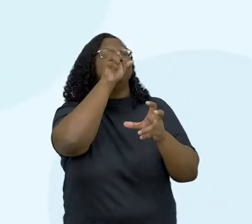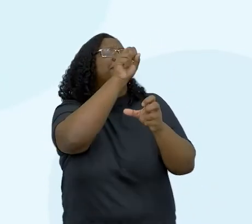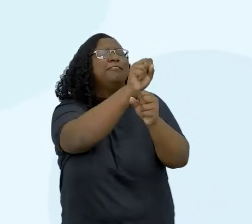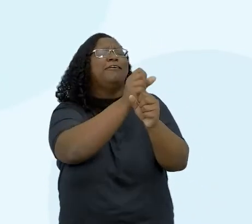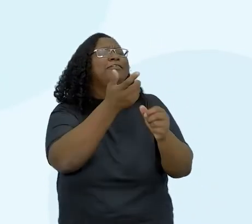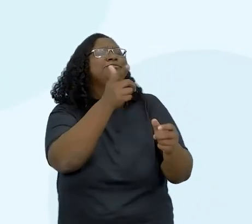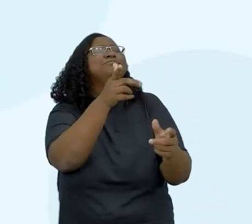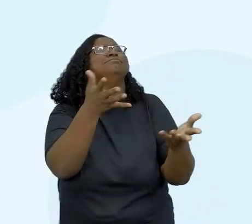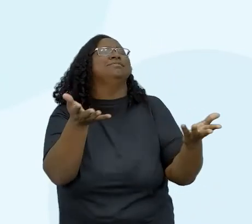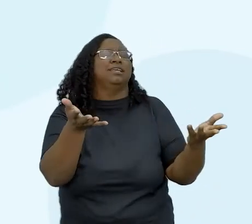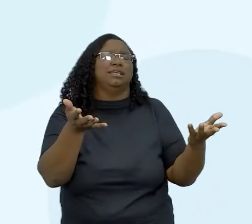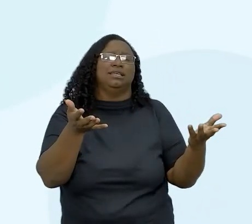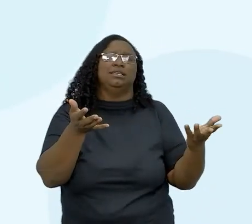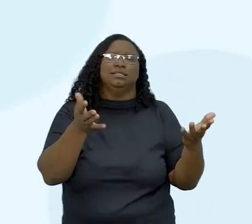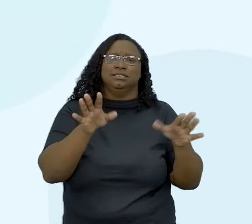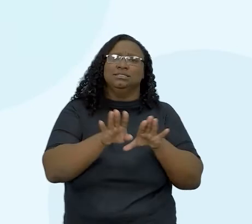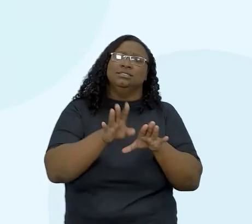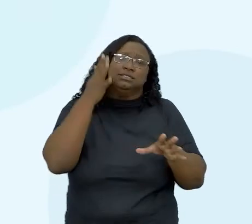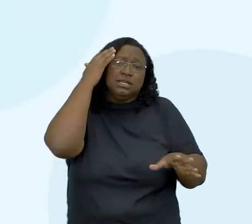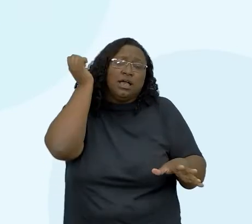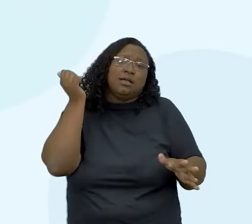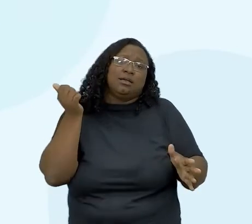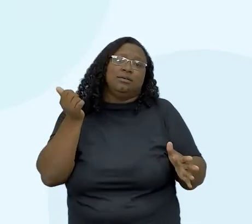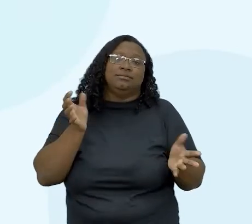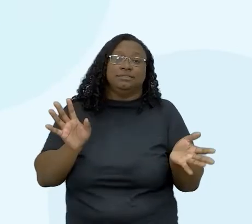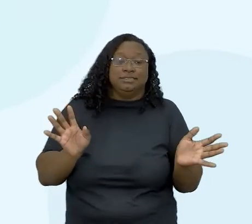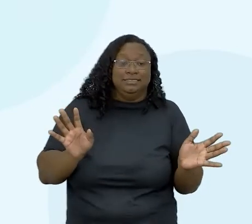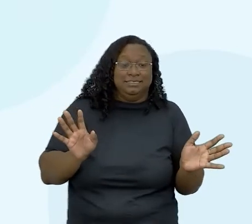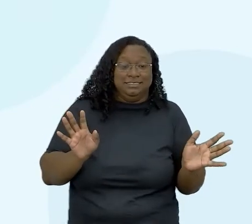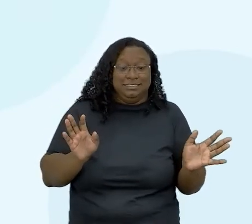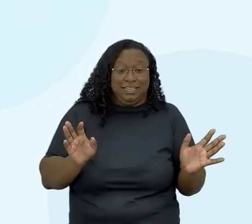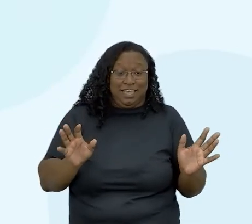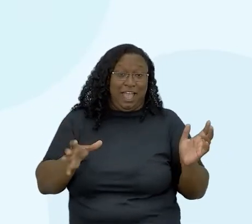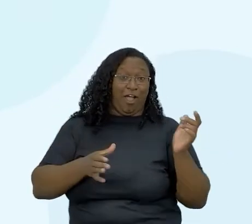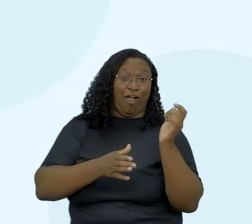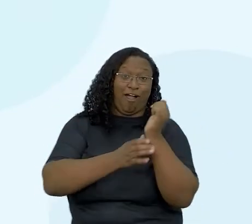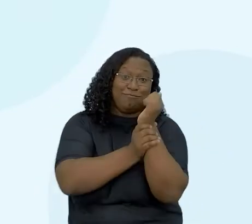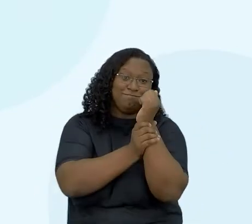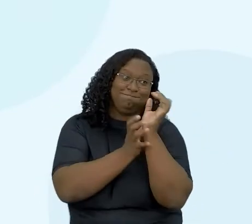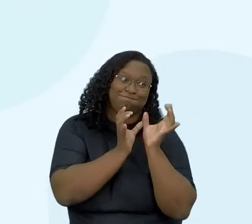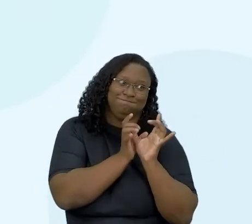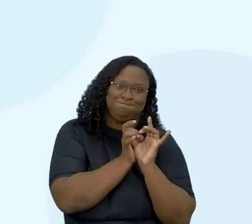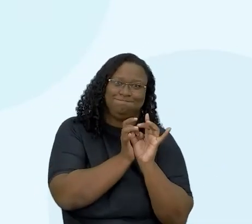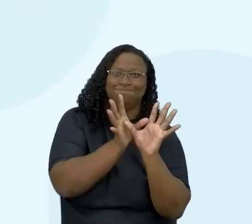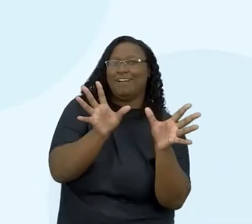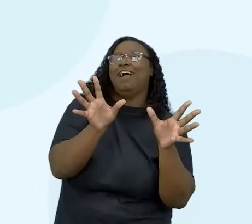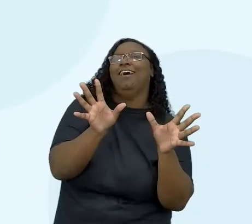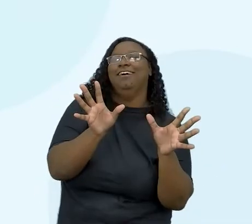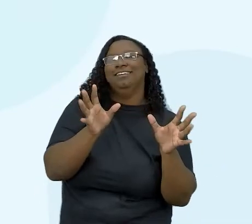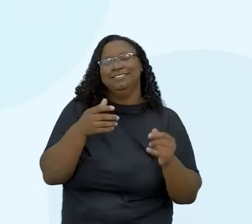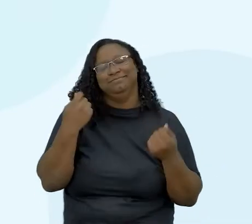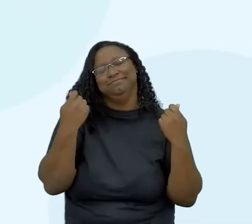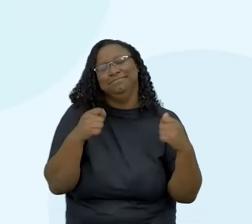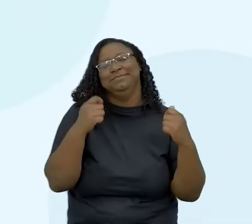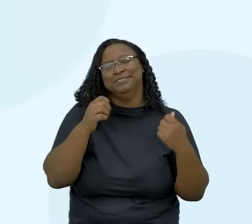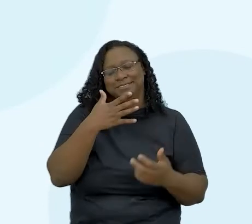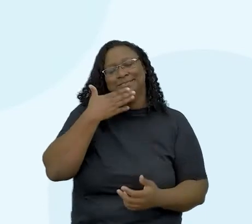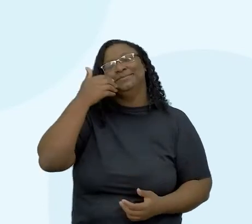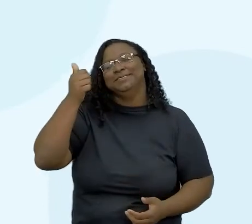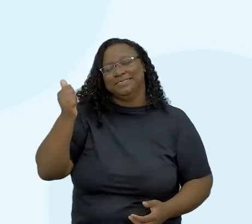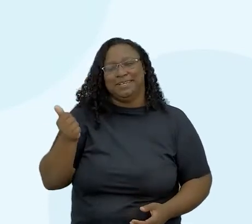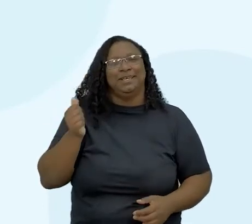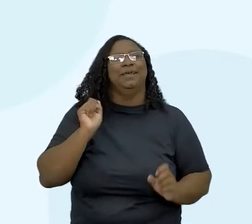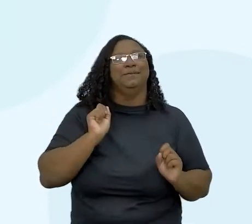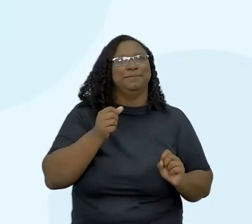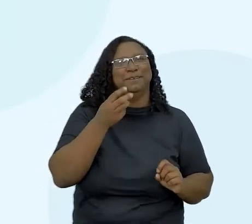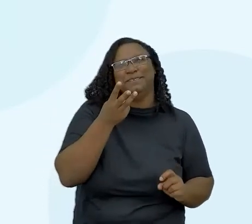pudesse, você melhoraria aqui? Independência e autoconfiança. Independência e autoconfiança, você precisa melhorar? Ai, preciso, pode pôr